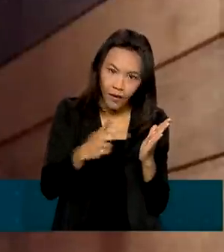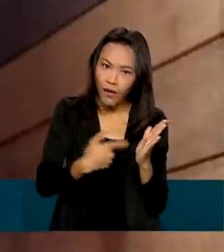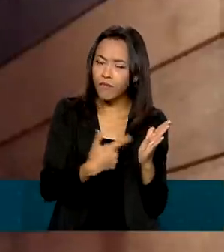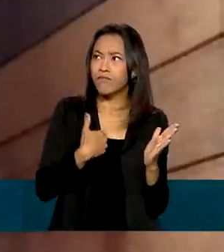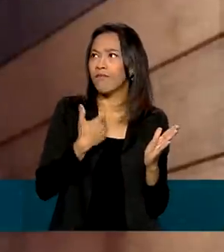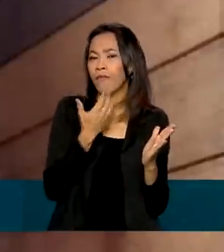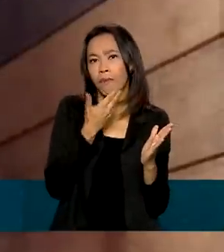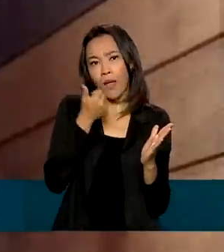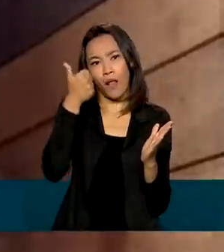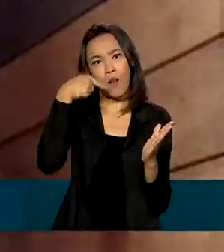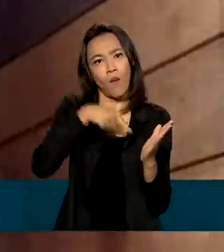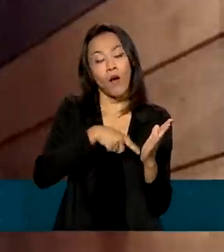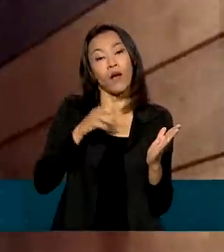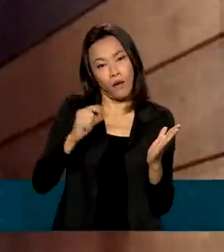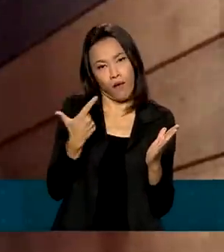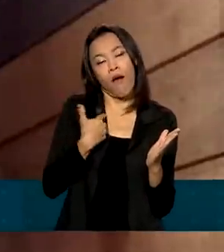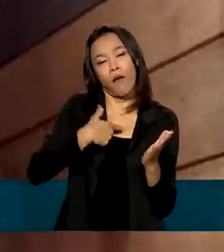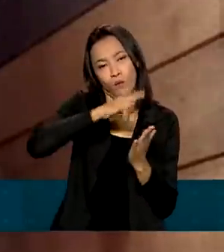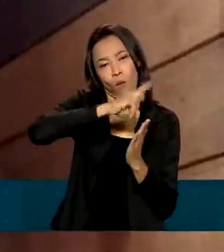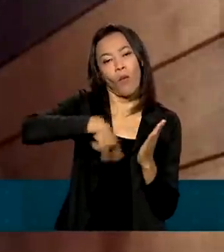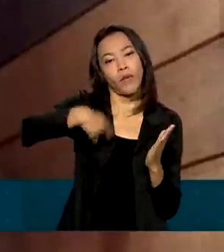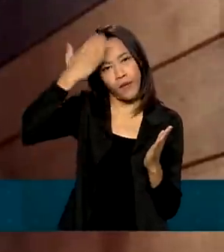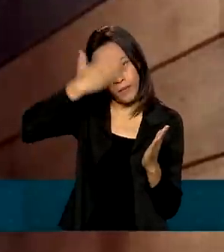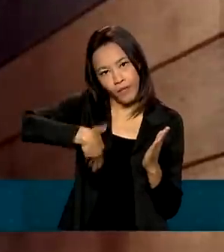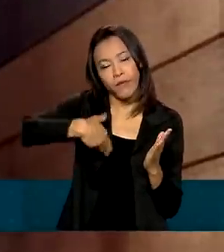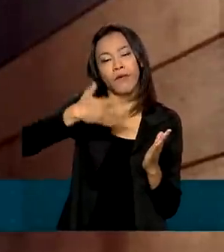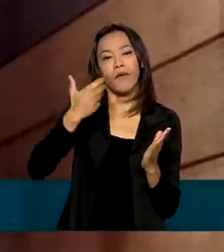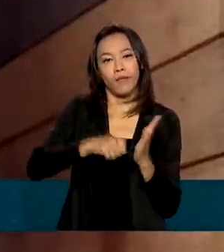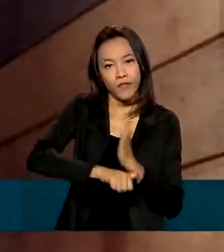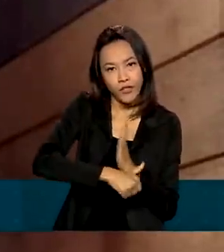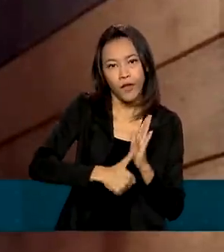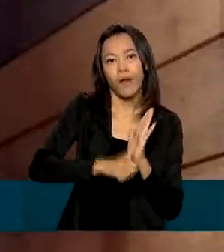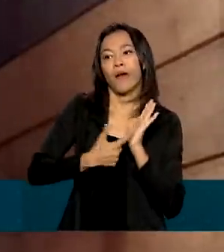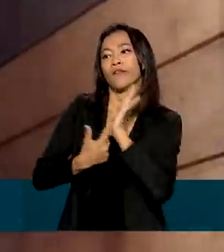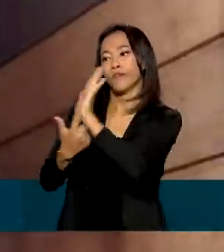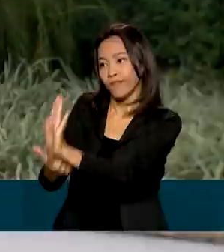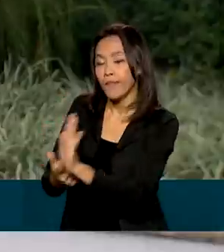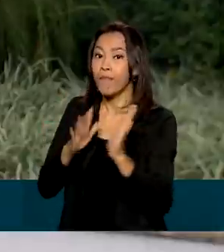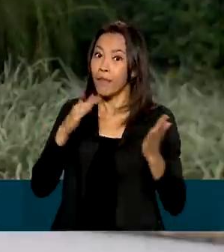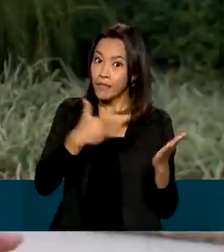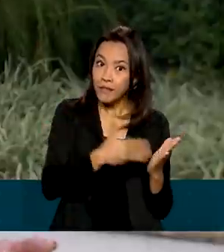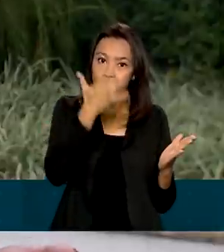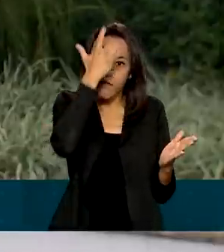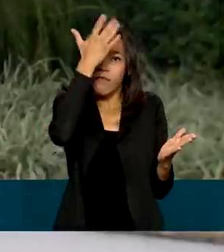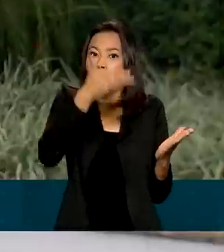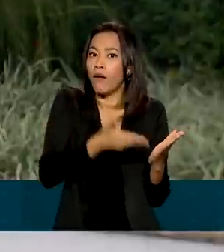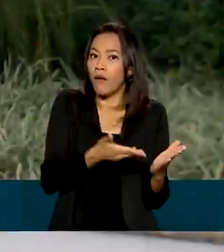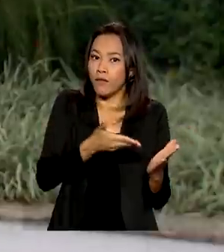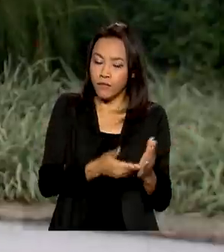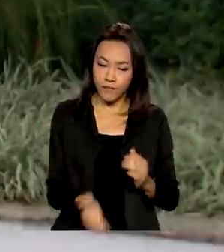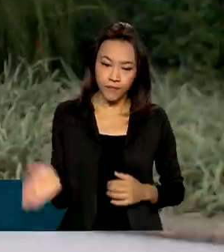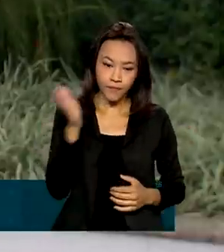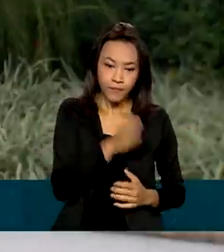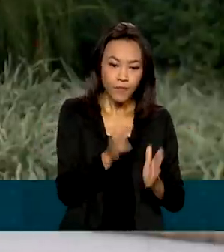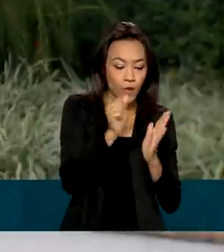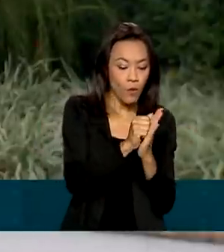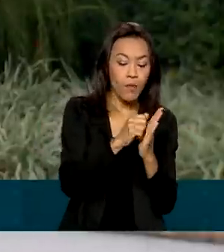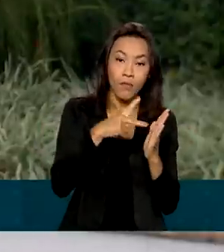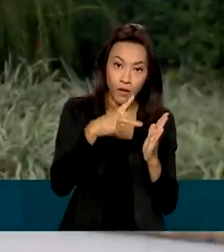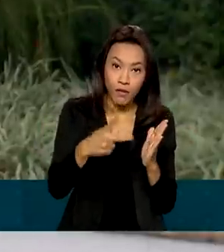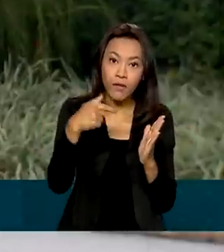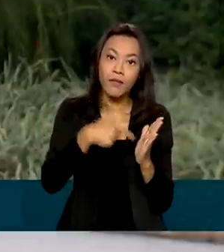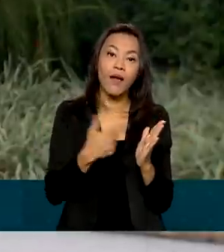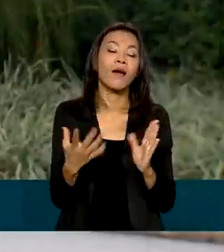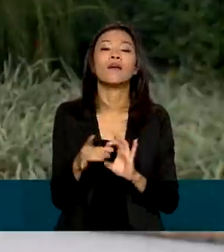os documentos tu tem que comprovar a identidade, mas facilita bastante. O aplicativo do Cadastro Único está disponível